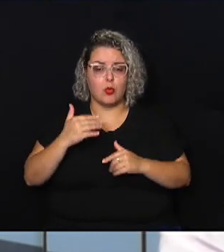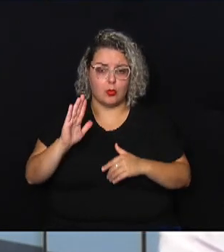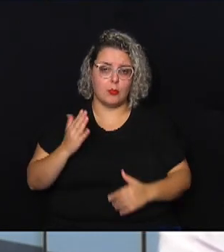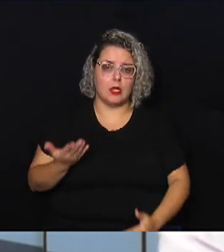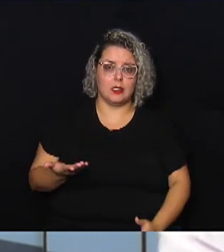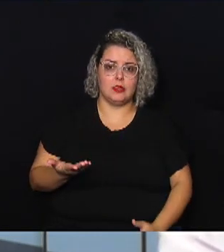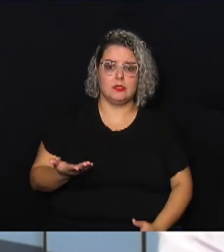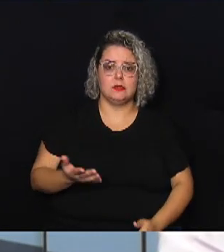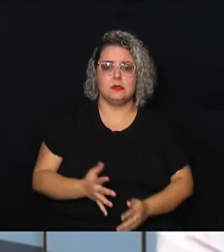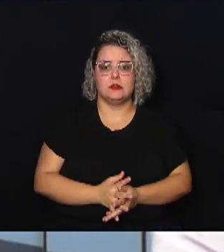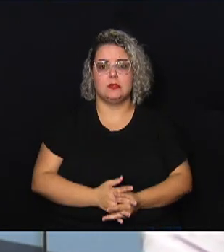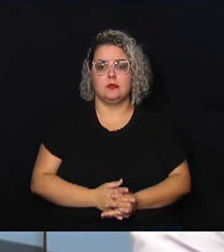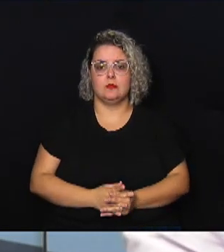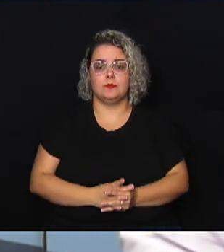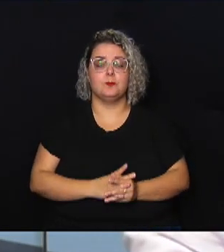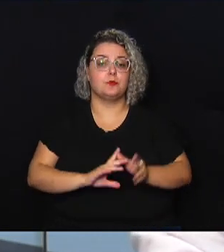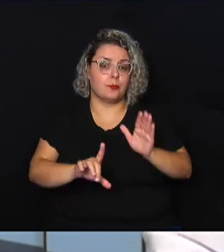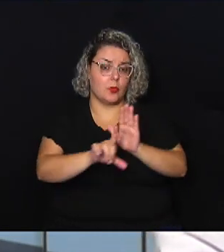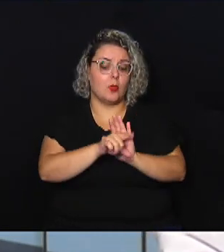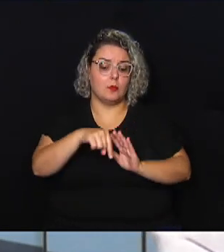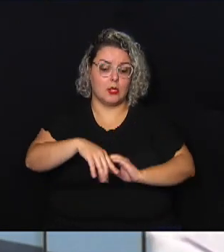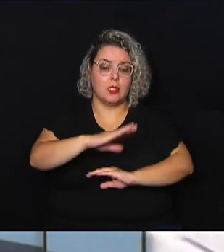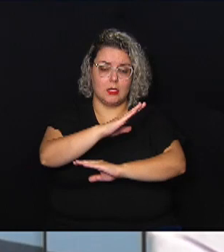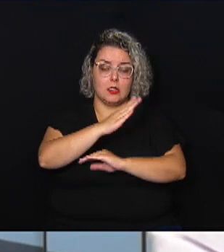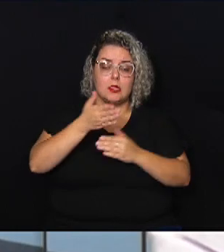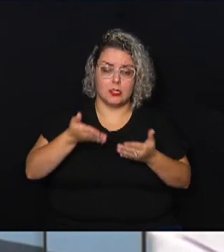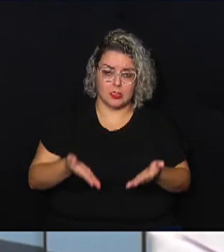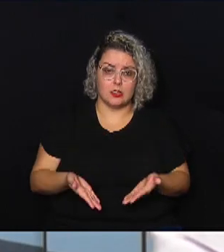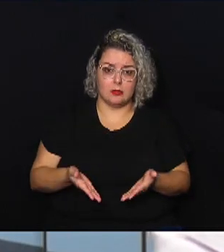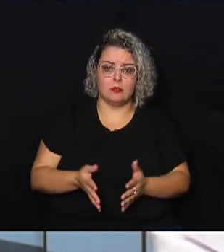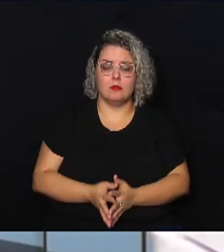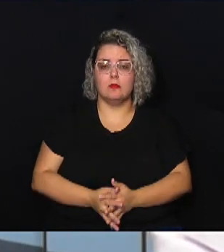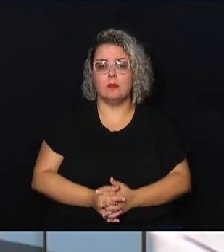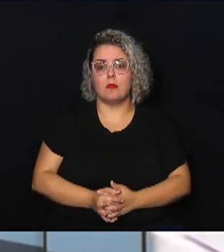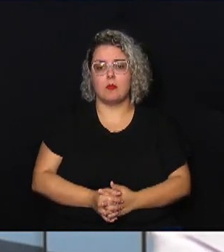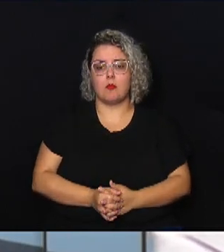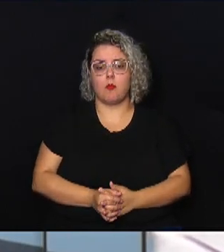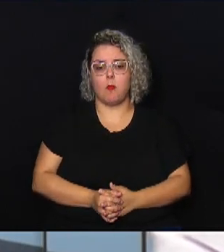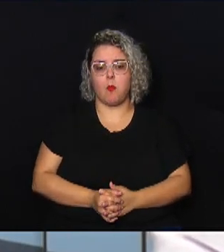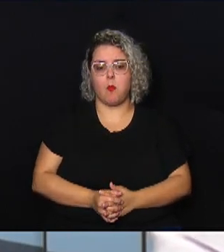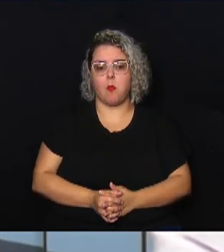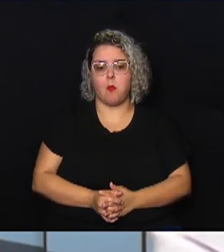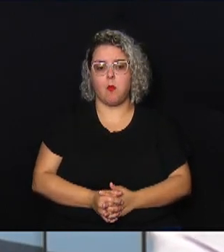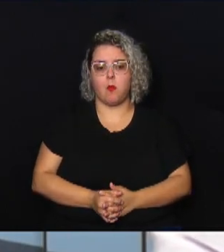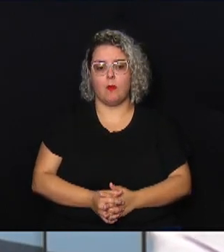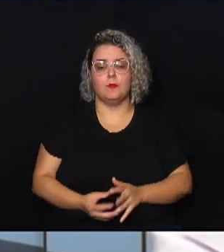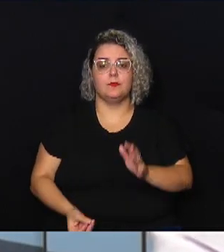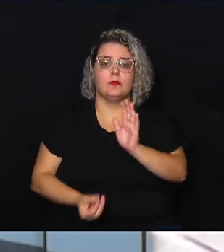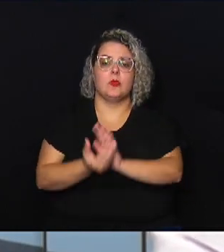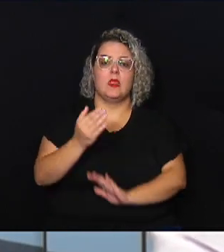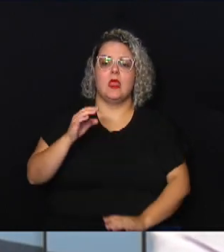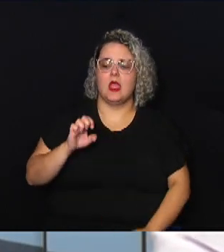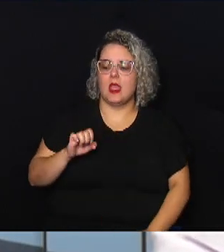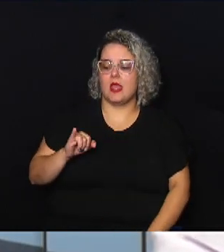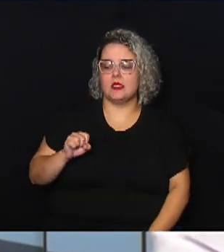passamos por uma lei aqui na casa onde criou-se as EIS